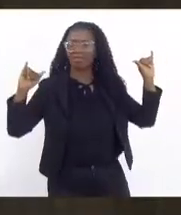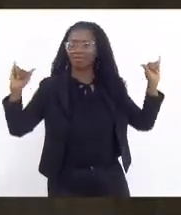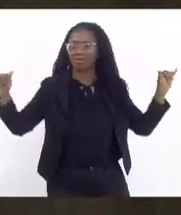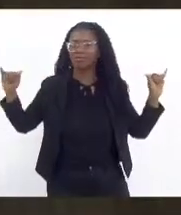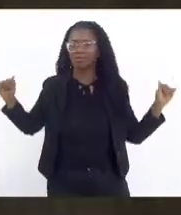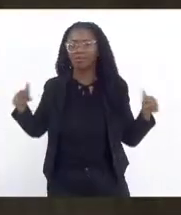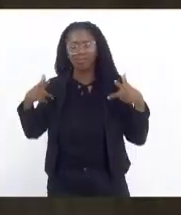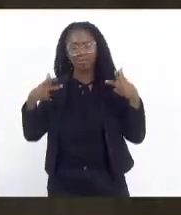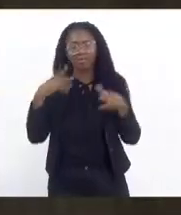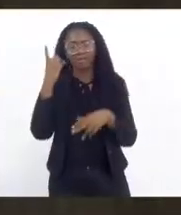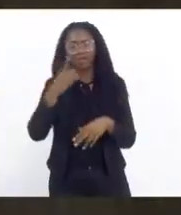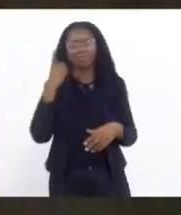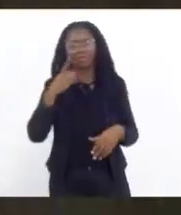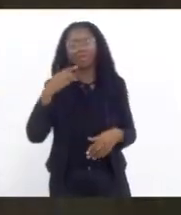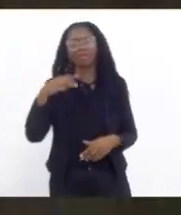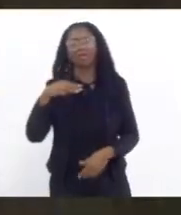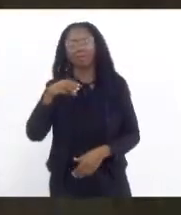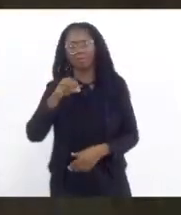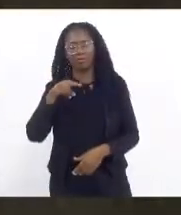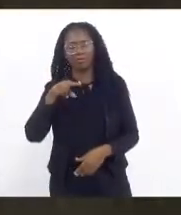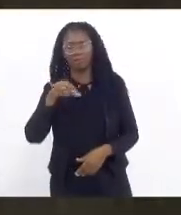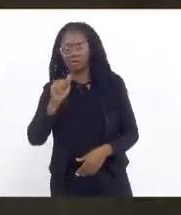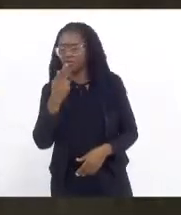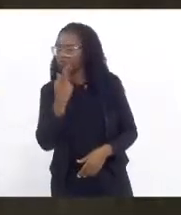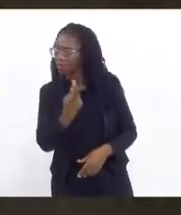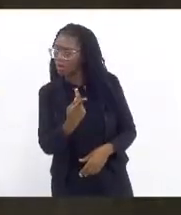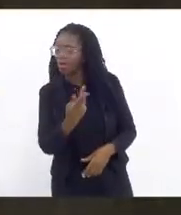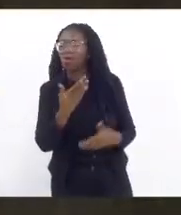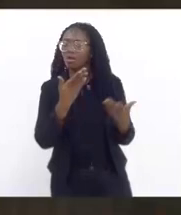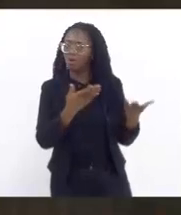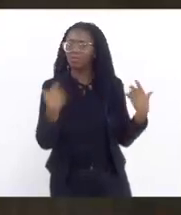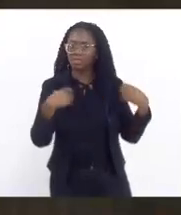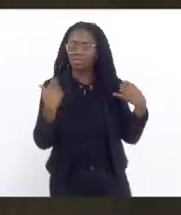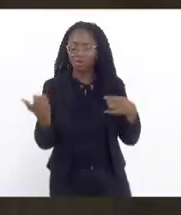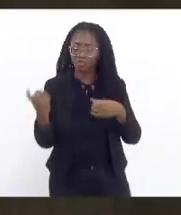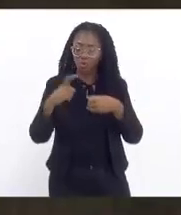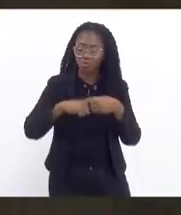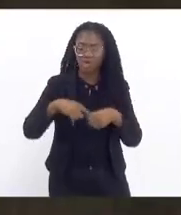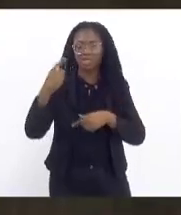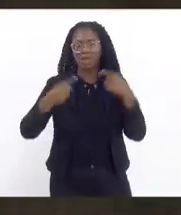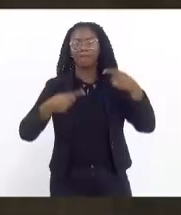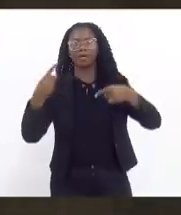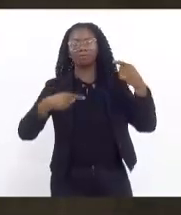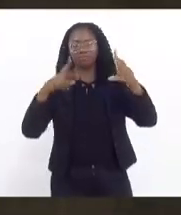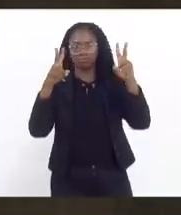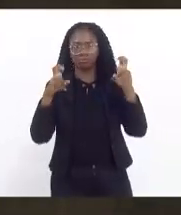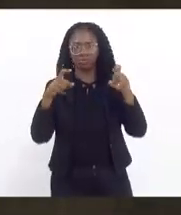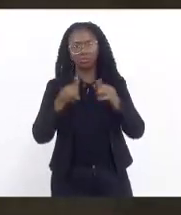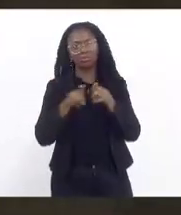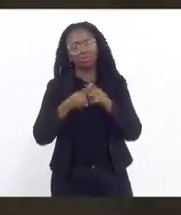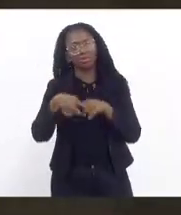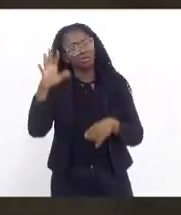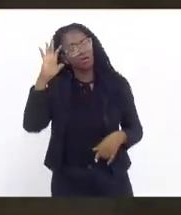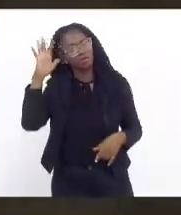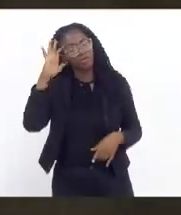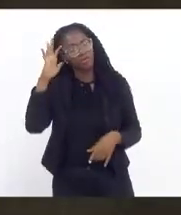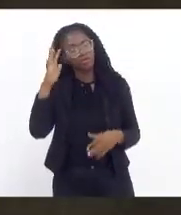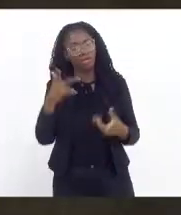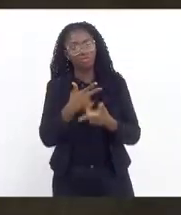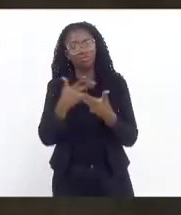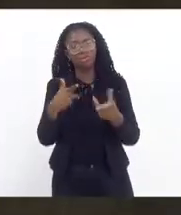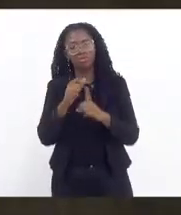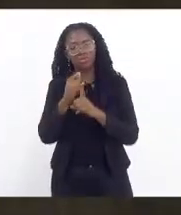Francisco para que a gente traga o tema à tona é preciso refletir inclusive sobre as questões sociais que